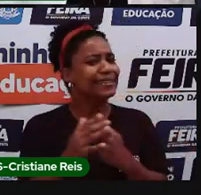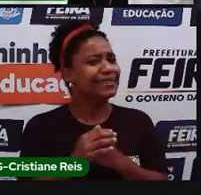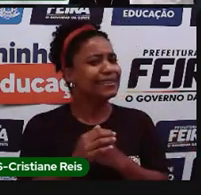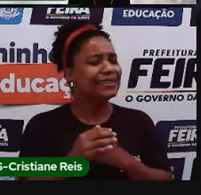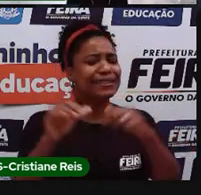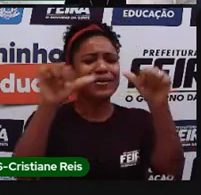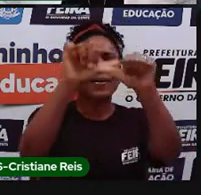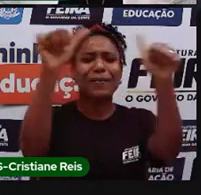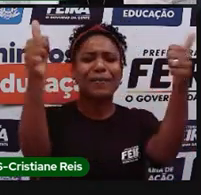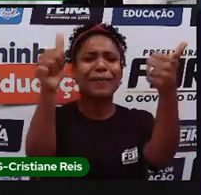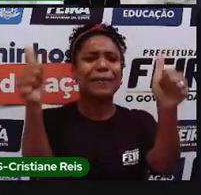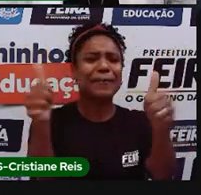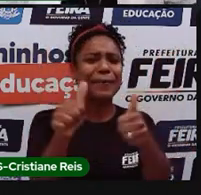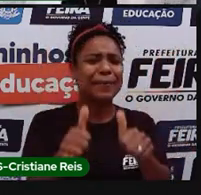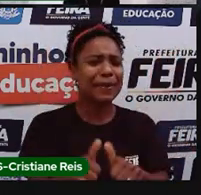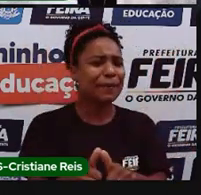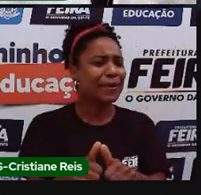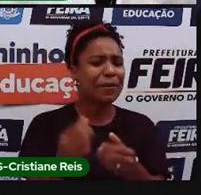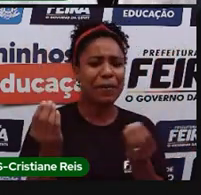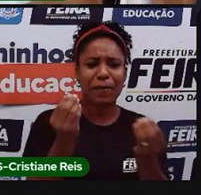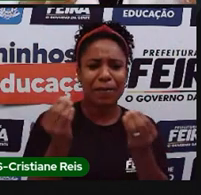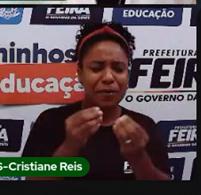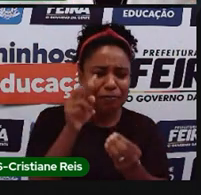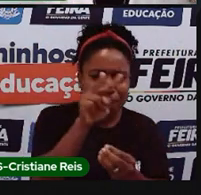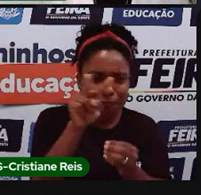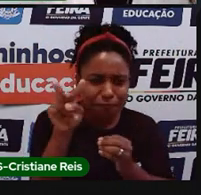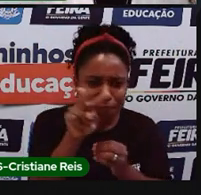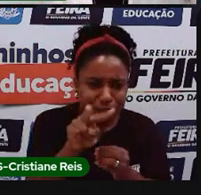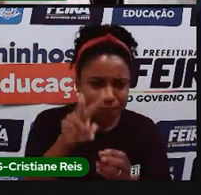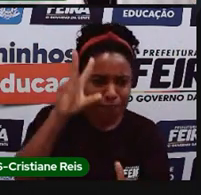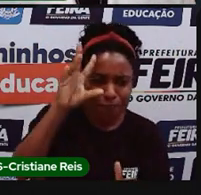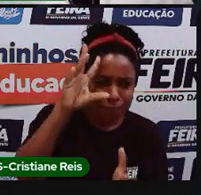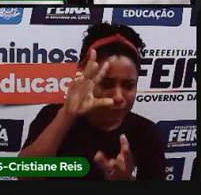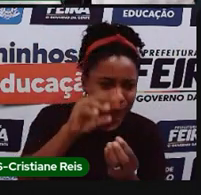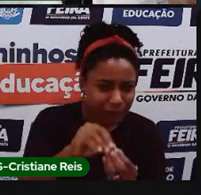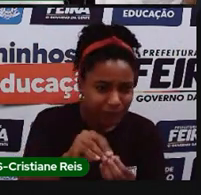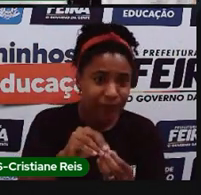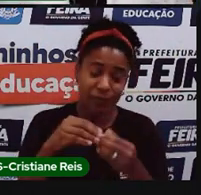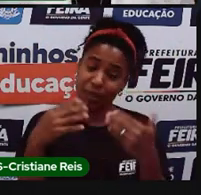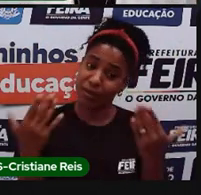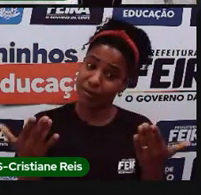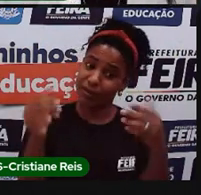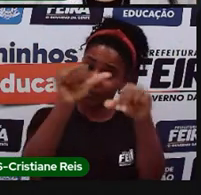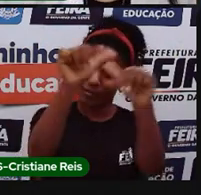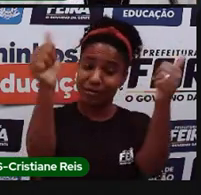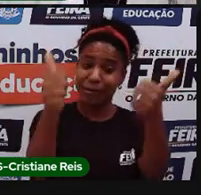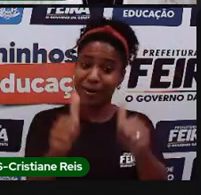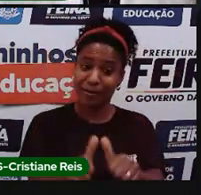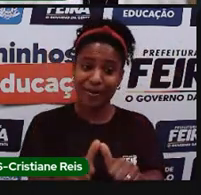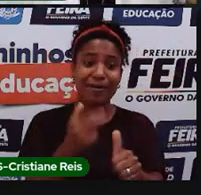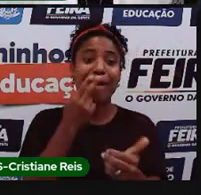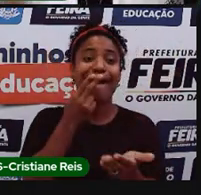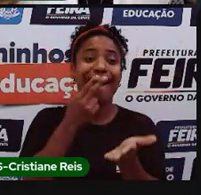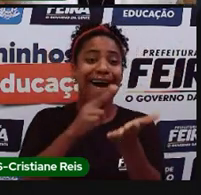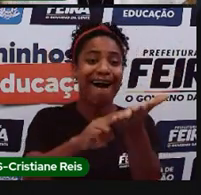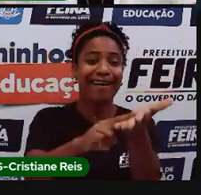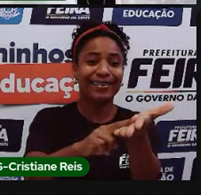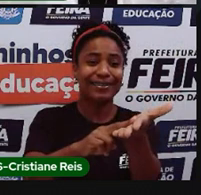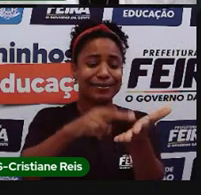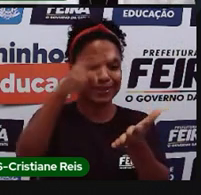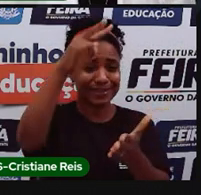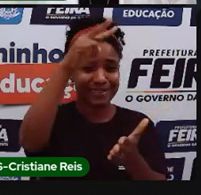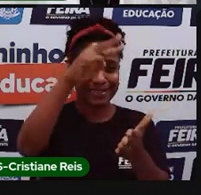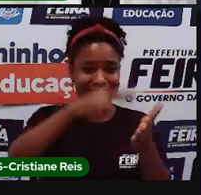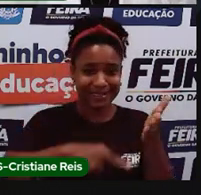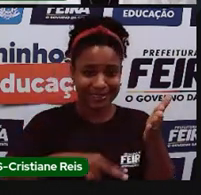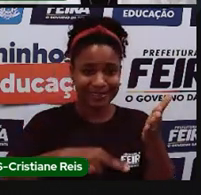gente faz essa leitura de mapa? Porque se ele é uma carta, toda carta, ela deve ser lida. E como é que é essa